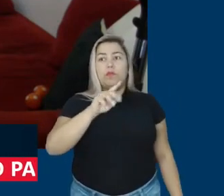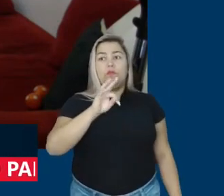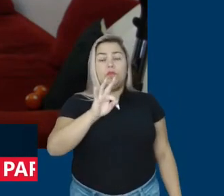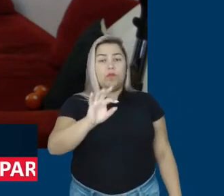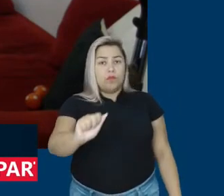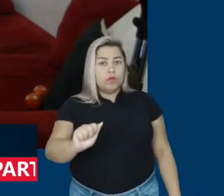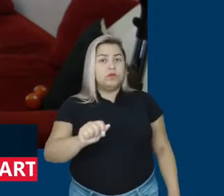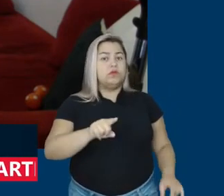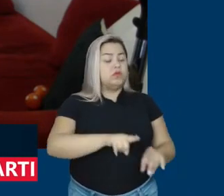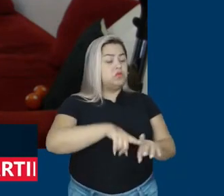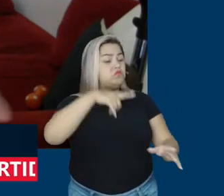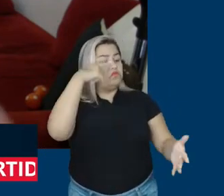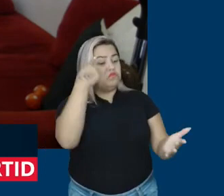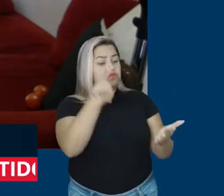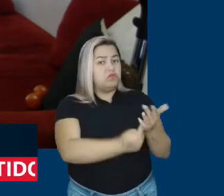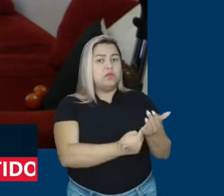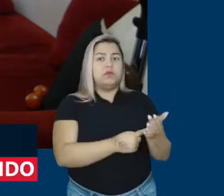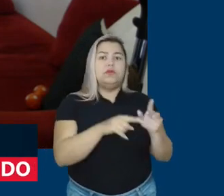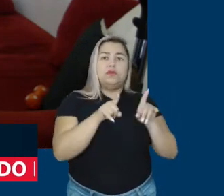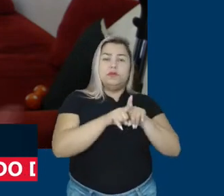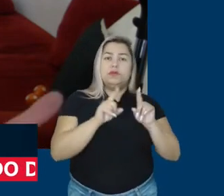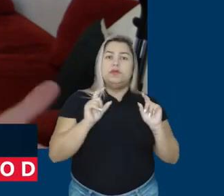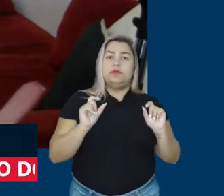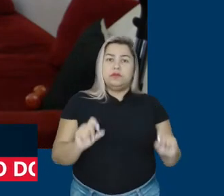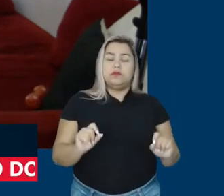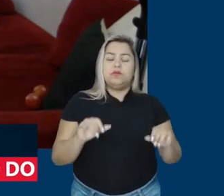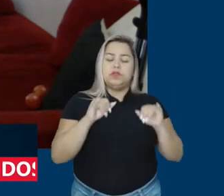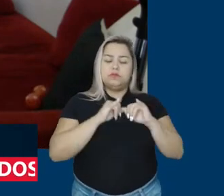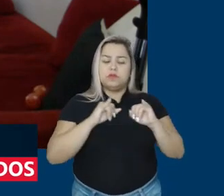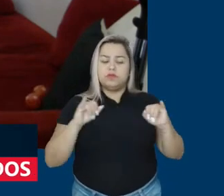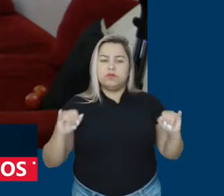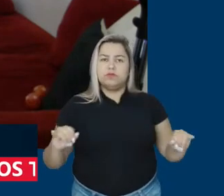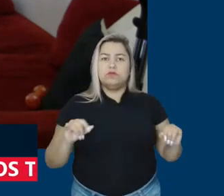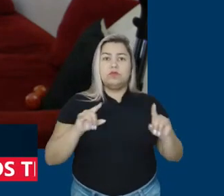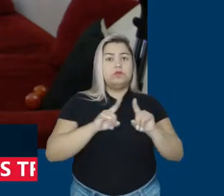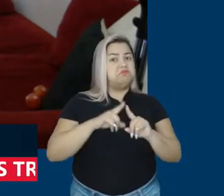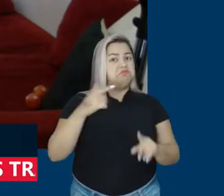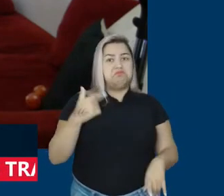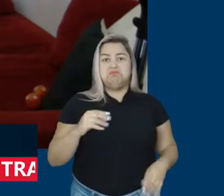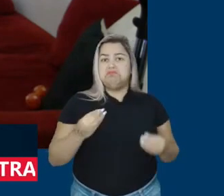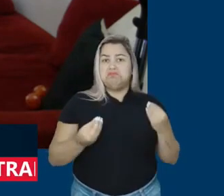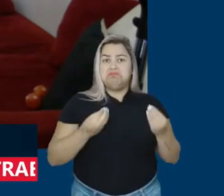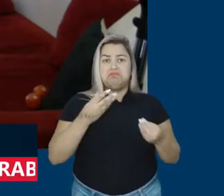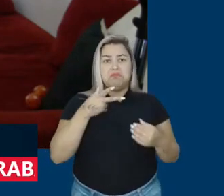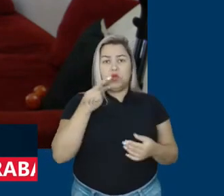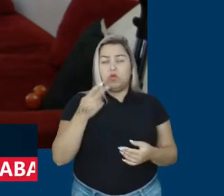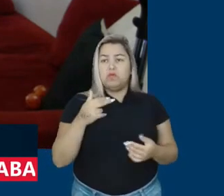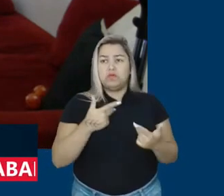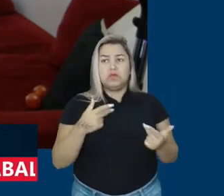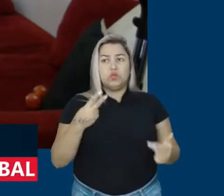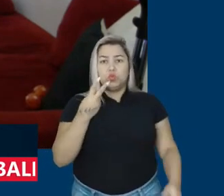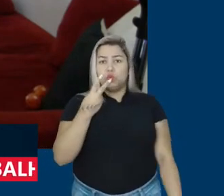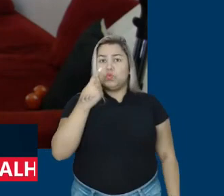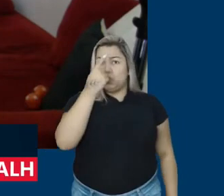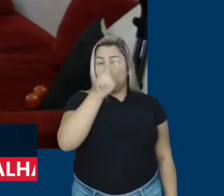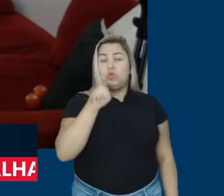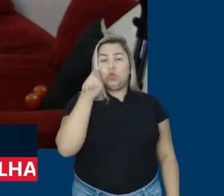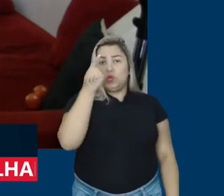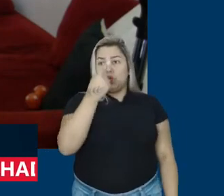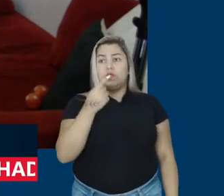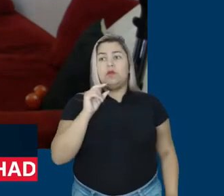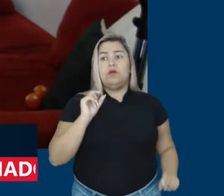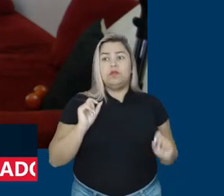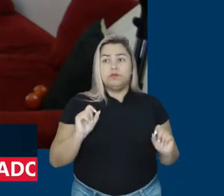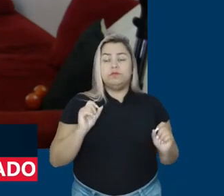cumprisse a modificação desse anúncio aí, né? Que não dá para chamar de outro jeito, em até duas horas da página inicial